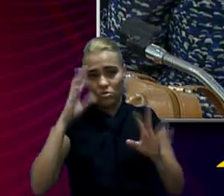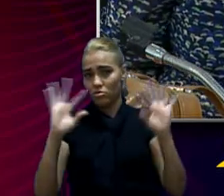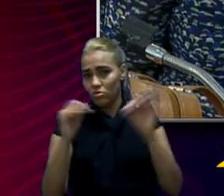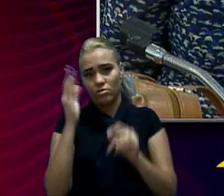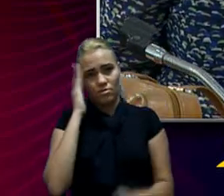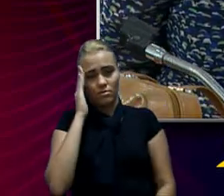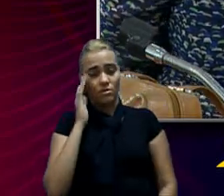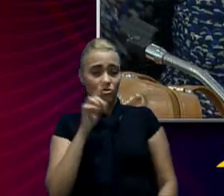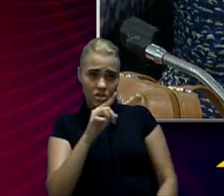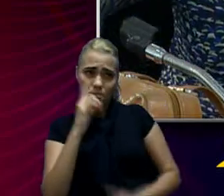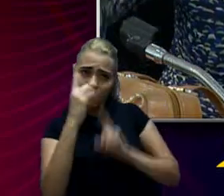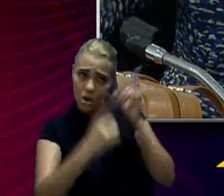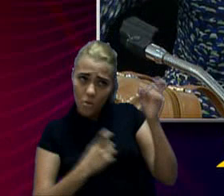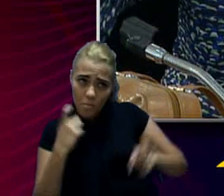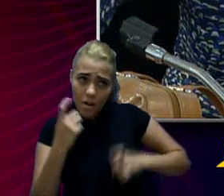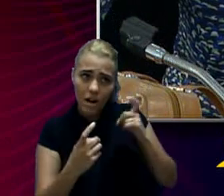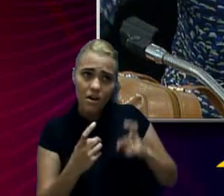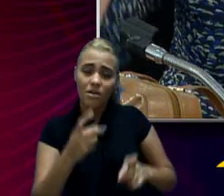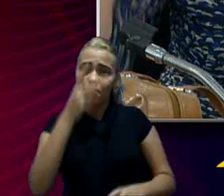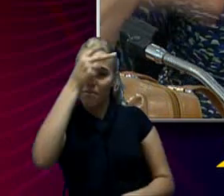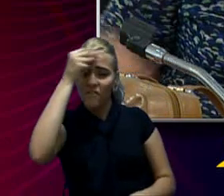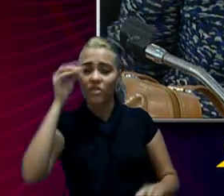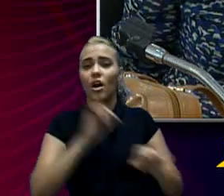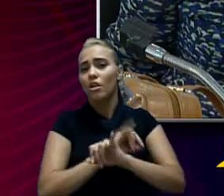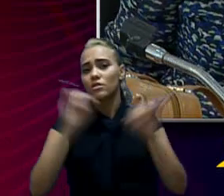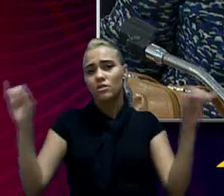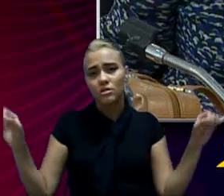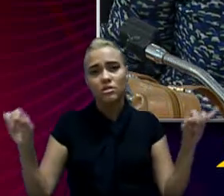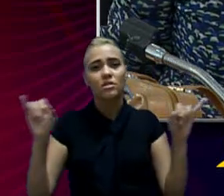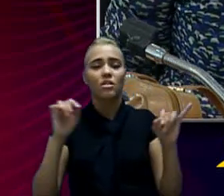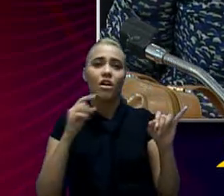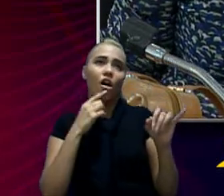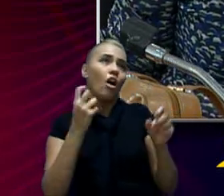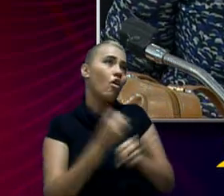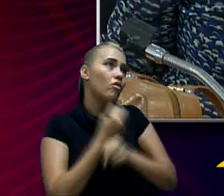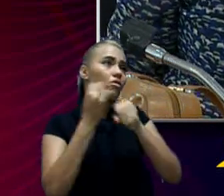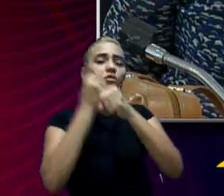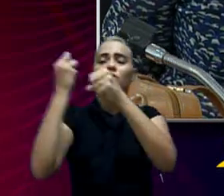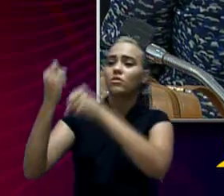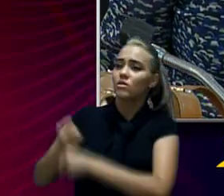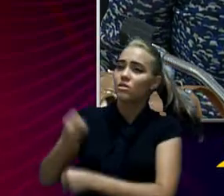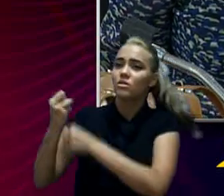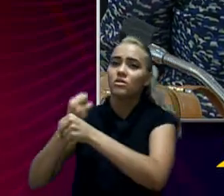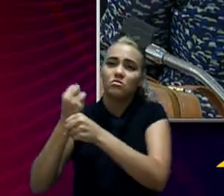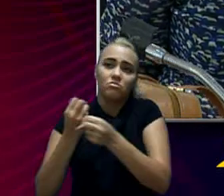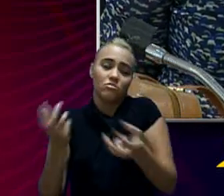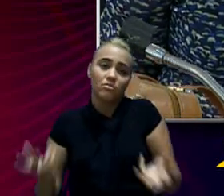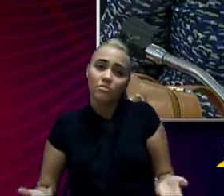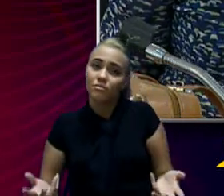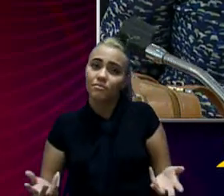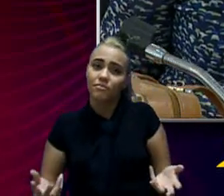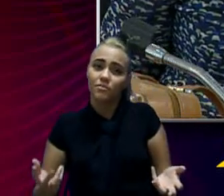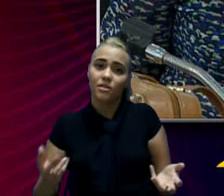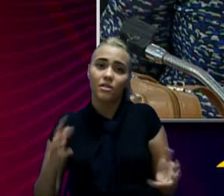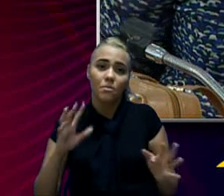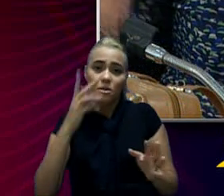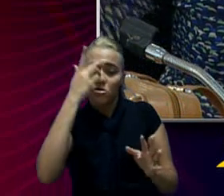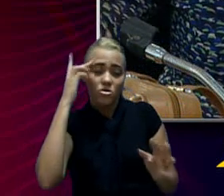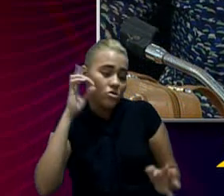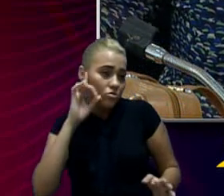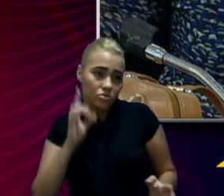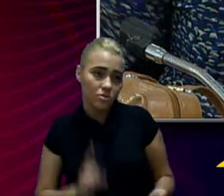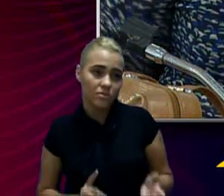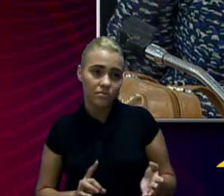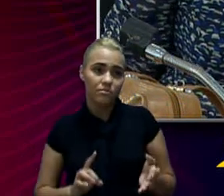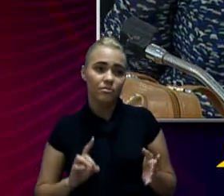O senhor está preocupado porque eu vejo o prefeito anunciando obras e mais obras que, inclusive, não se previam. Eu